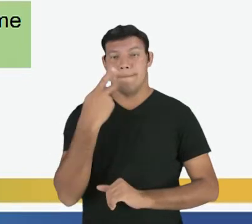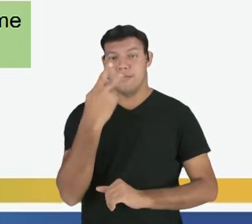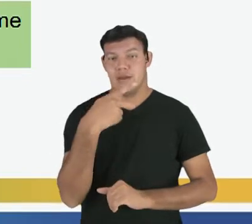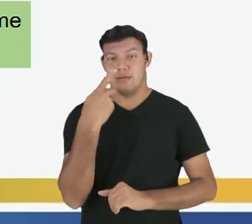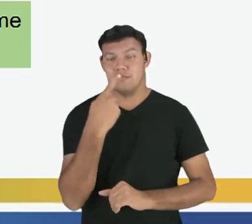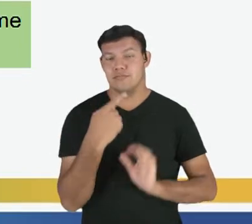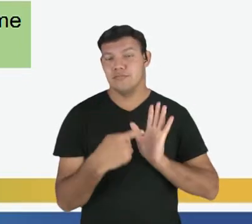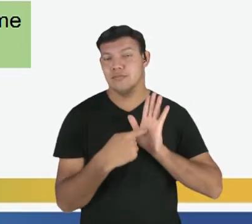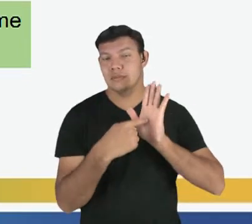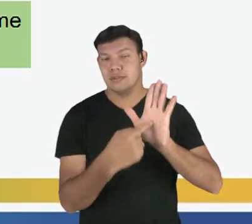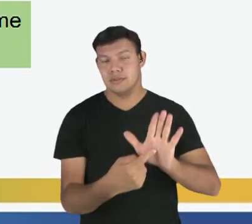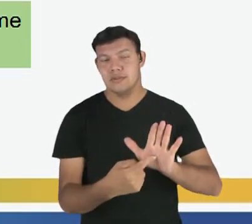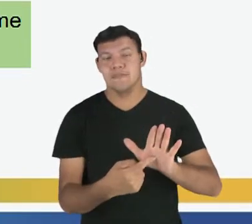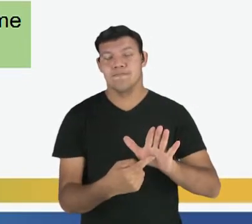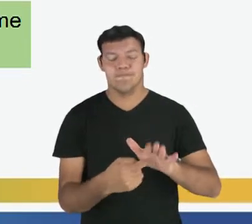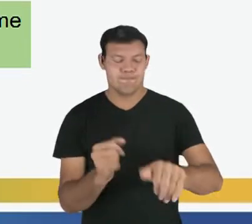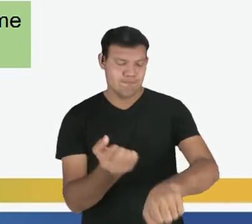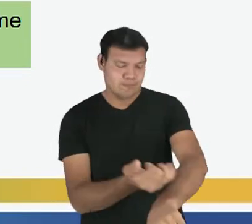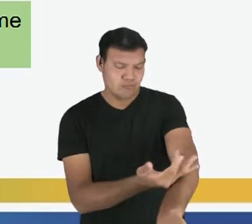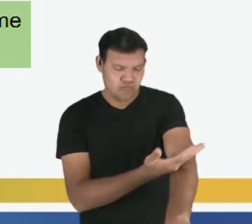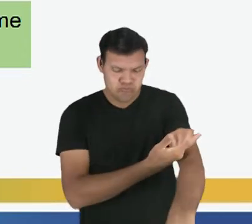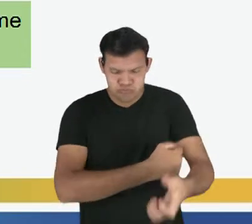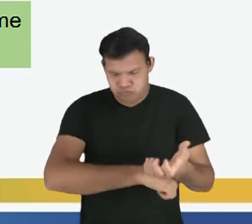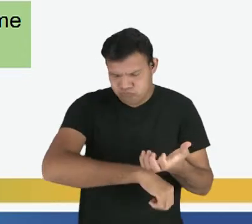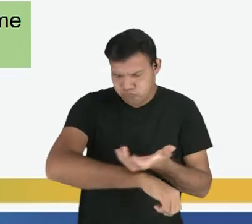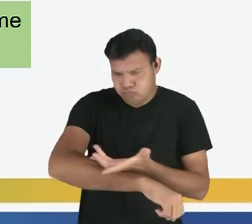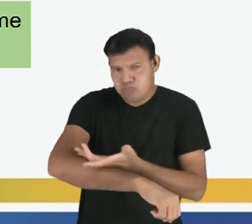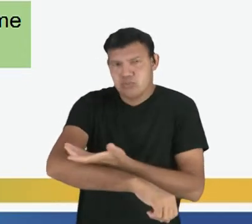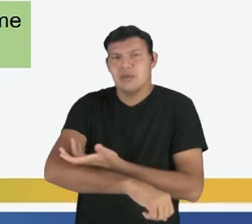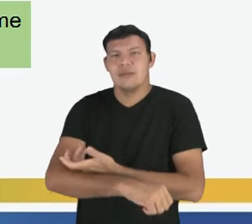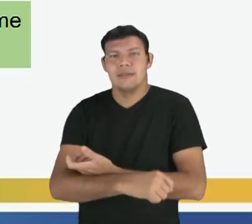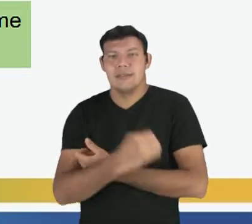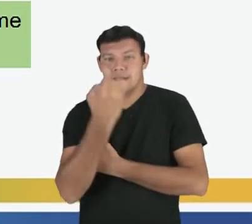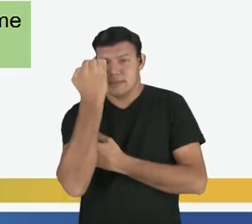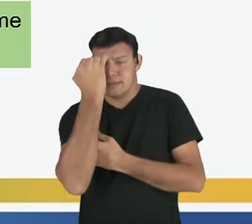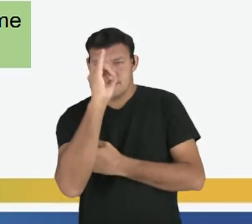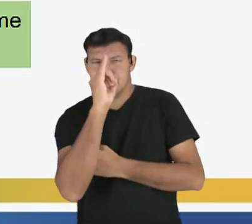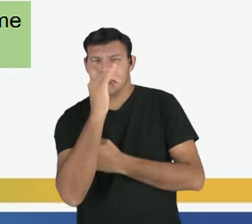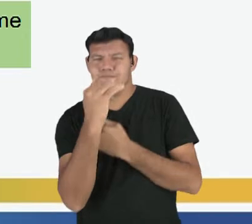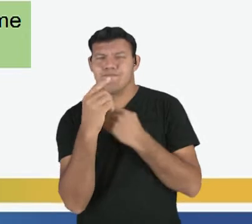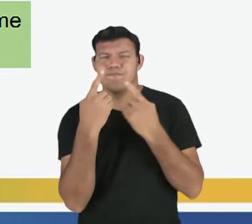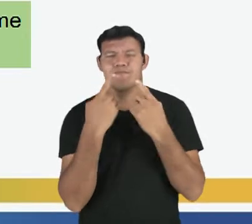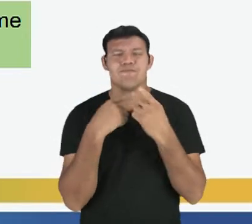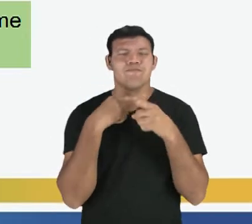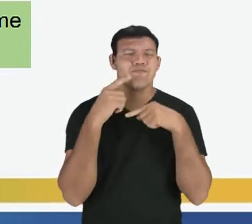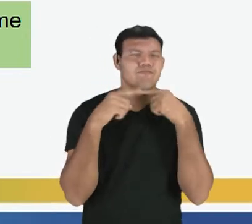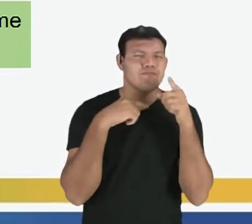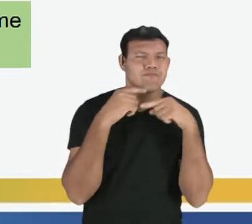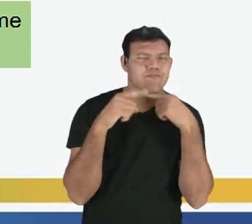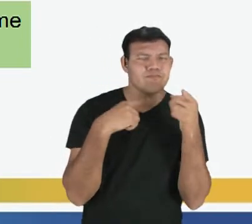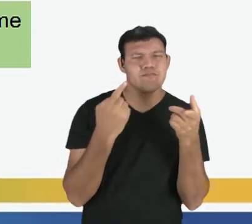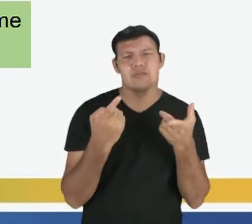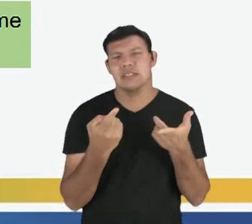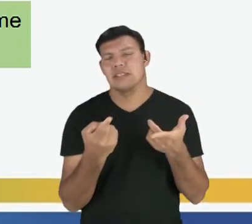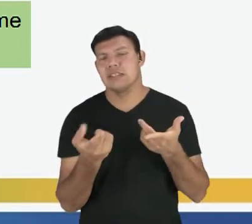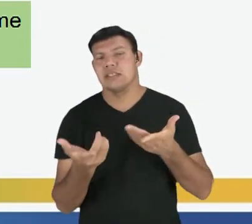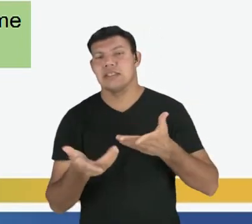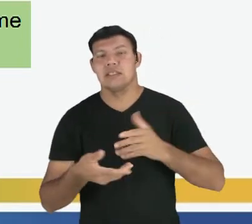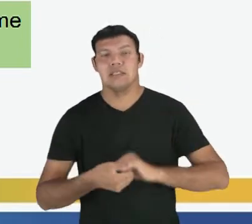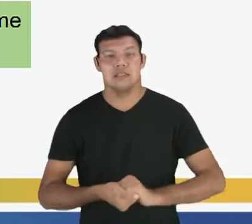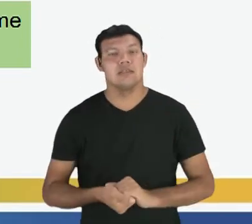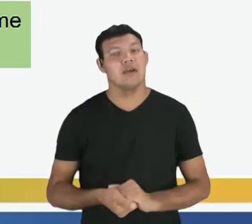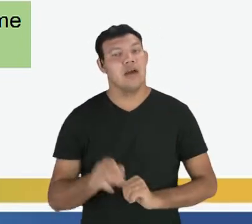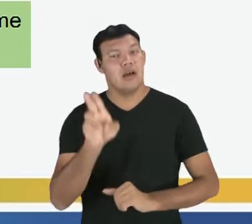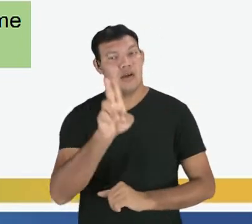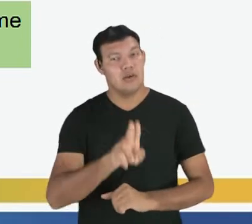revela conteúdos emocionais que expressam ideias de dúvida ou incerteza. Aí você